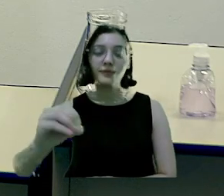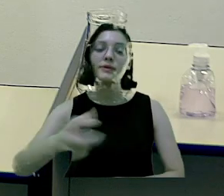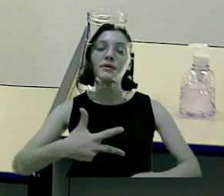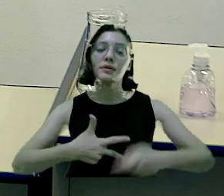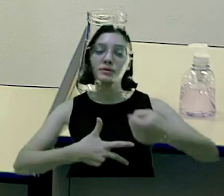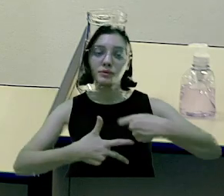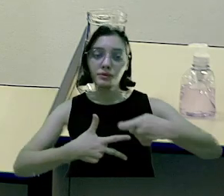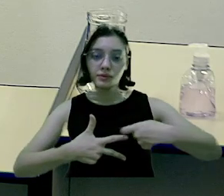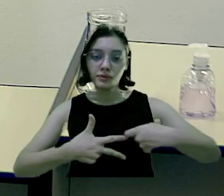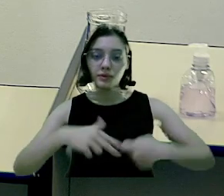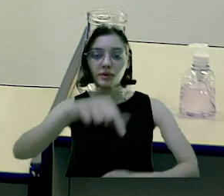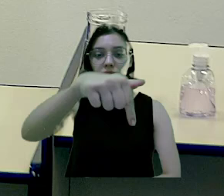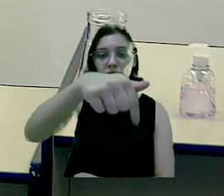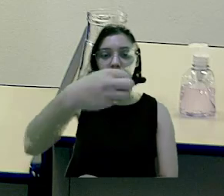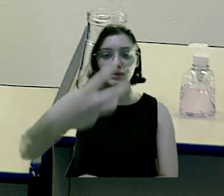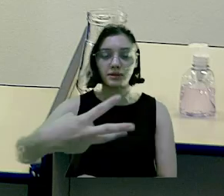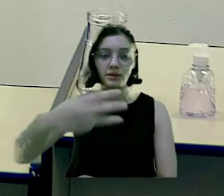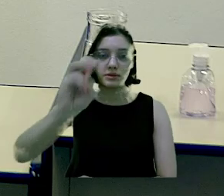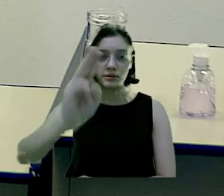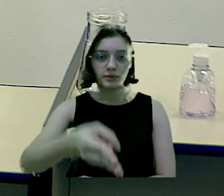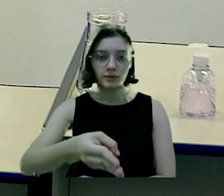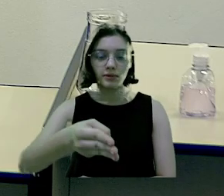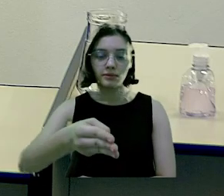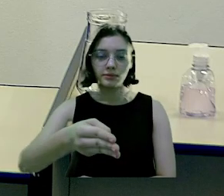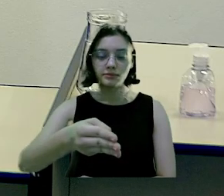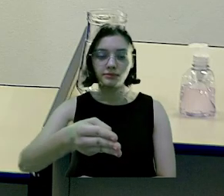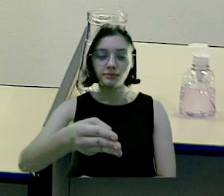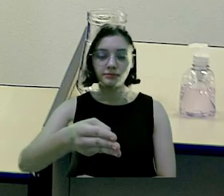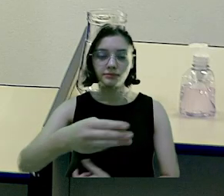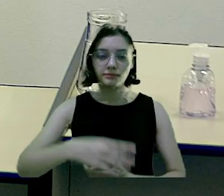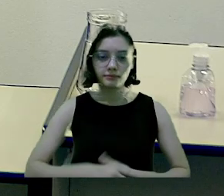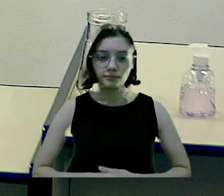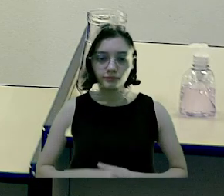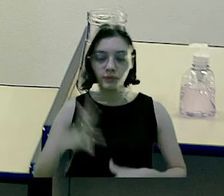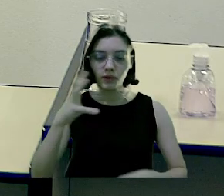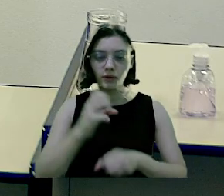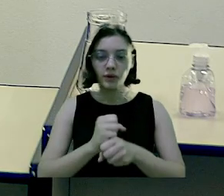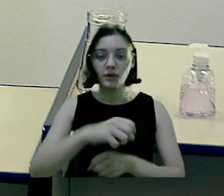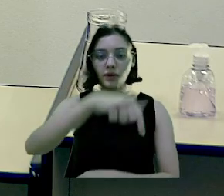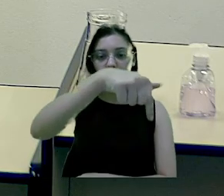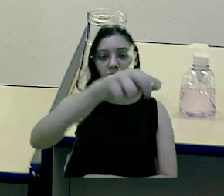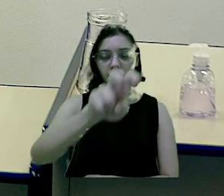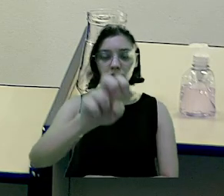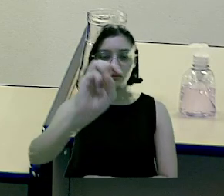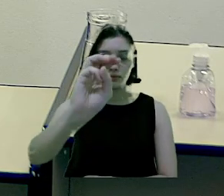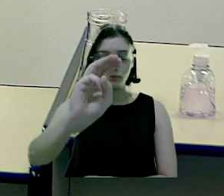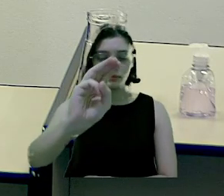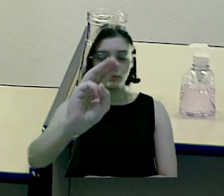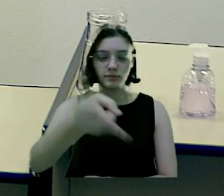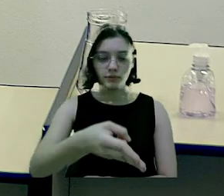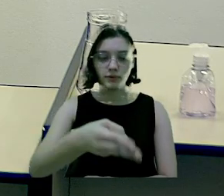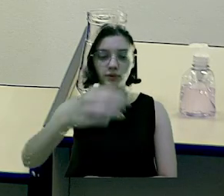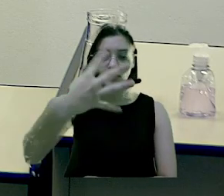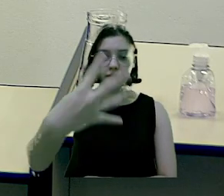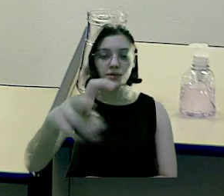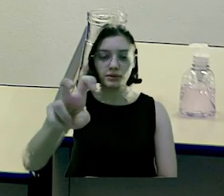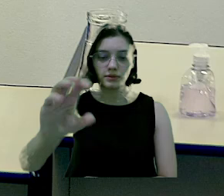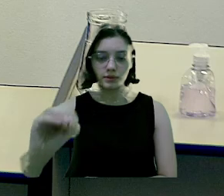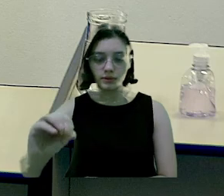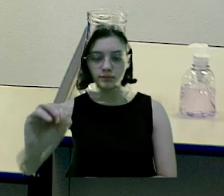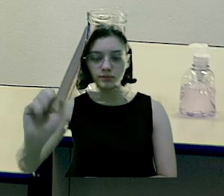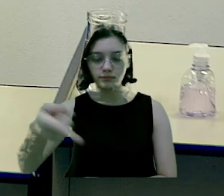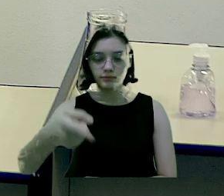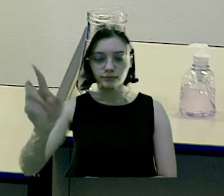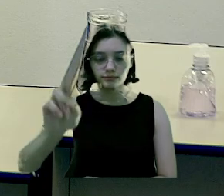Poder Executivo, R$ 73.470.000,00, total R 75.450